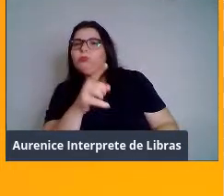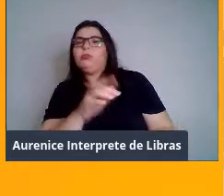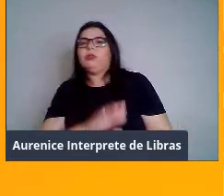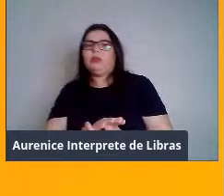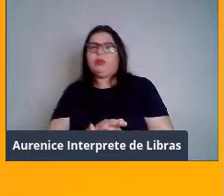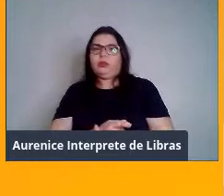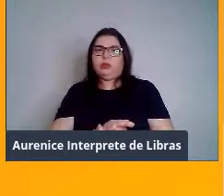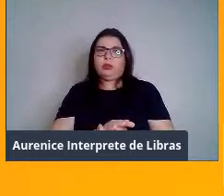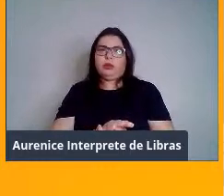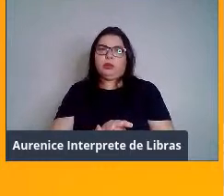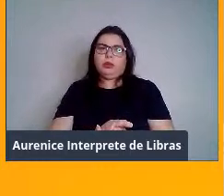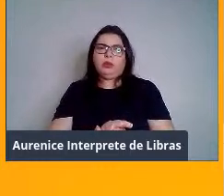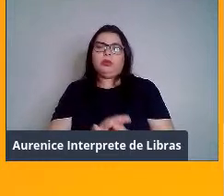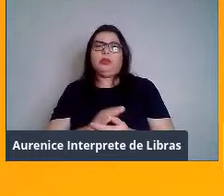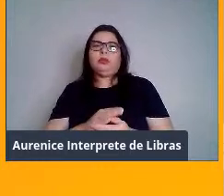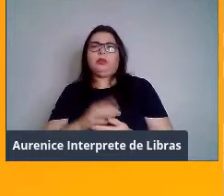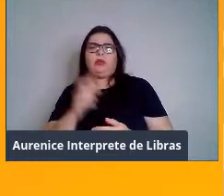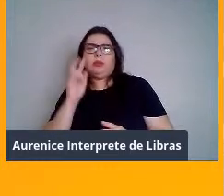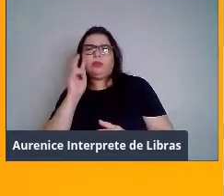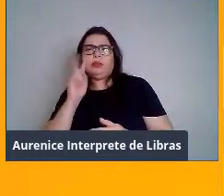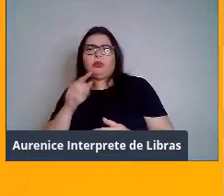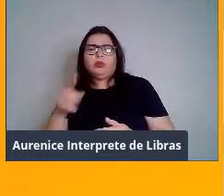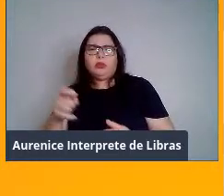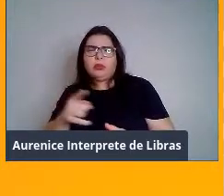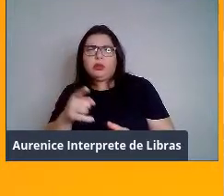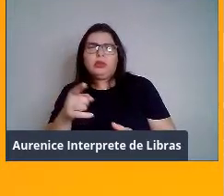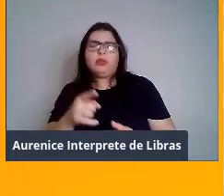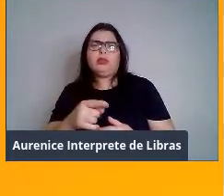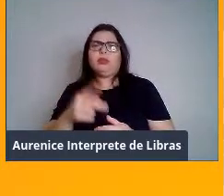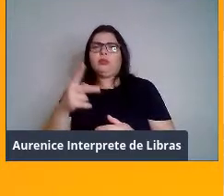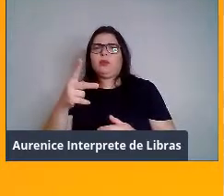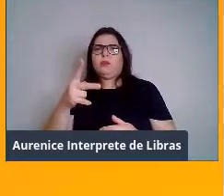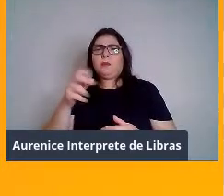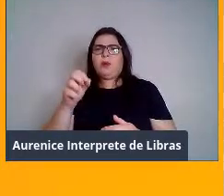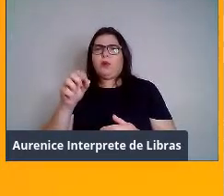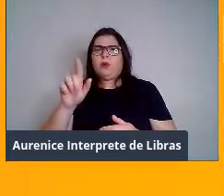o pessoal costuma dizer que a maioria dos lagartos são poligímicos.